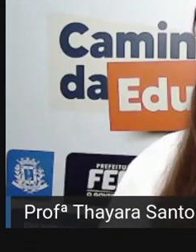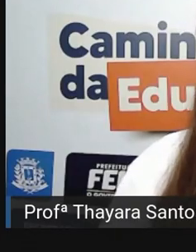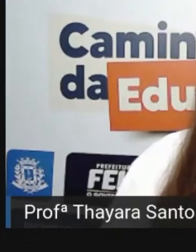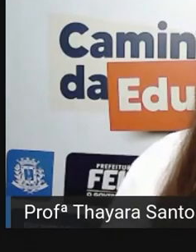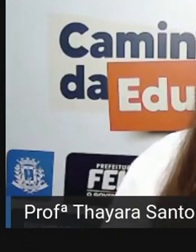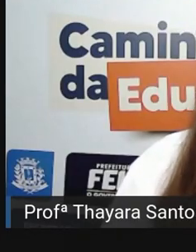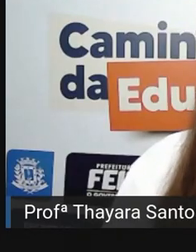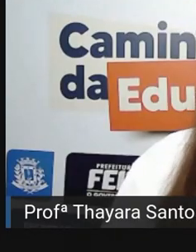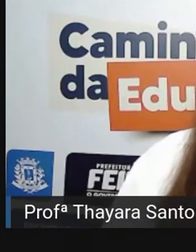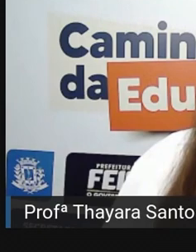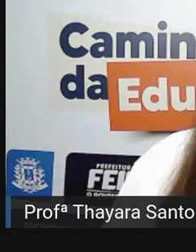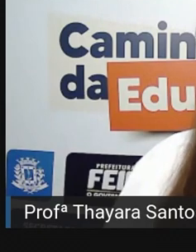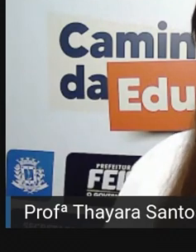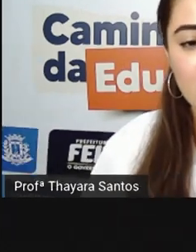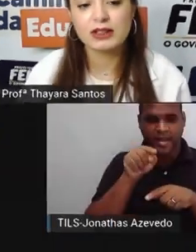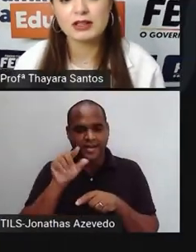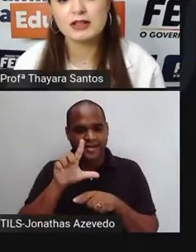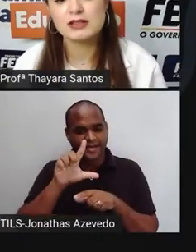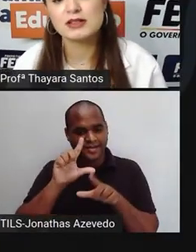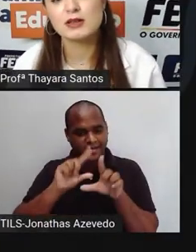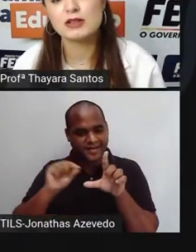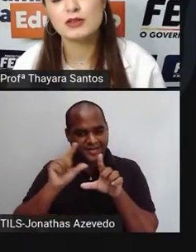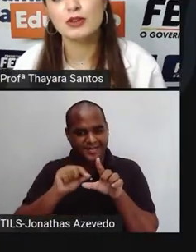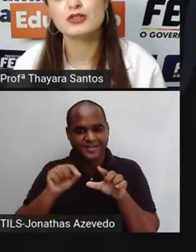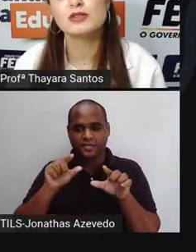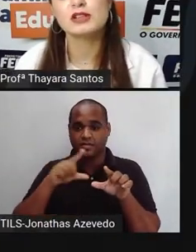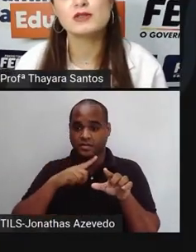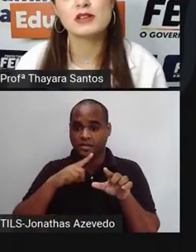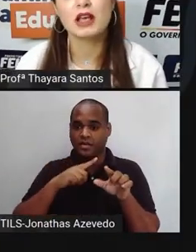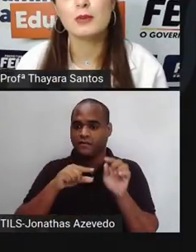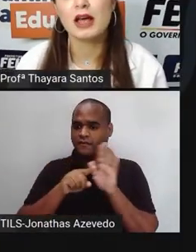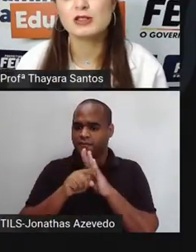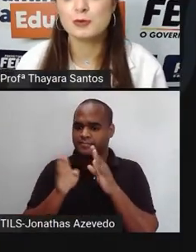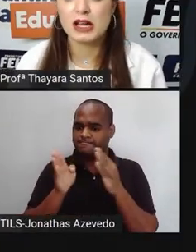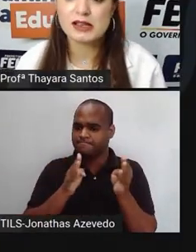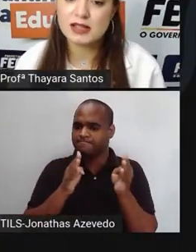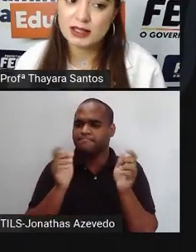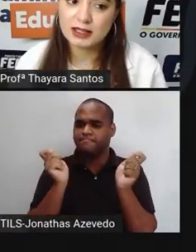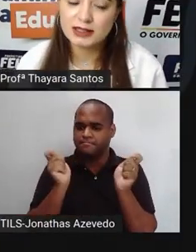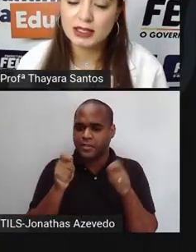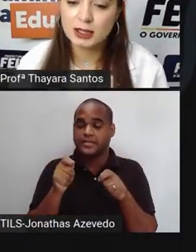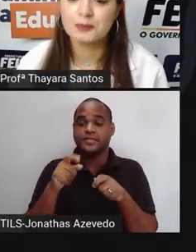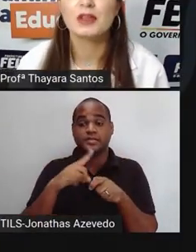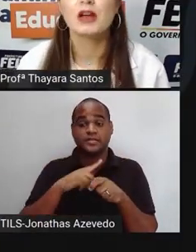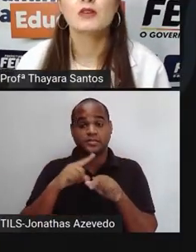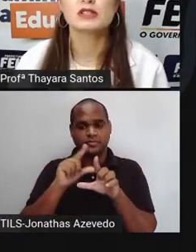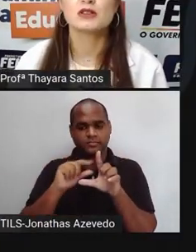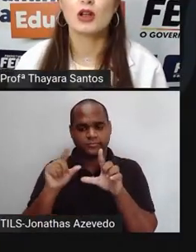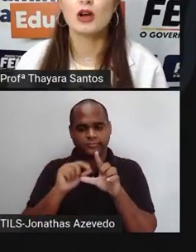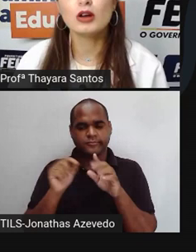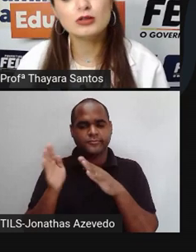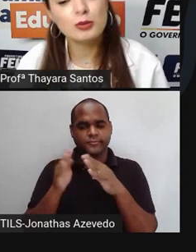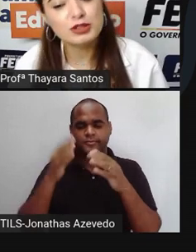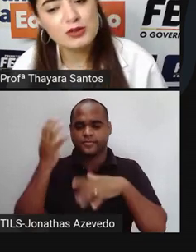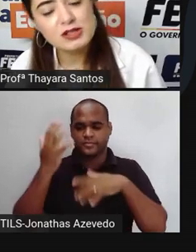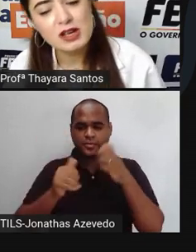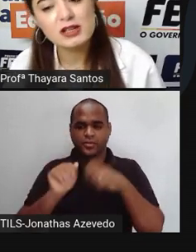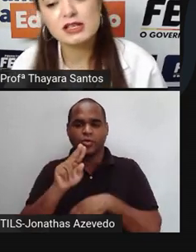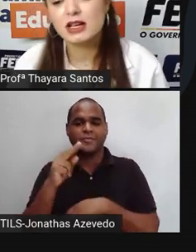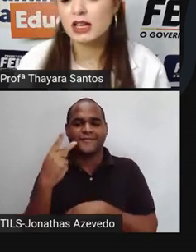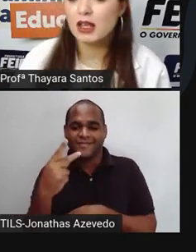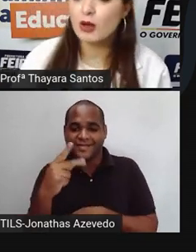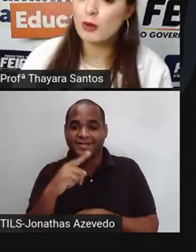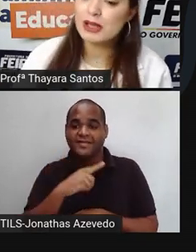Então, quando vocês clicarem no link que vai estar na descrição desse vídeo, vocês vão ser encaminhados para essa tela daqui. Vocês colocam o nome de